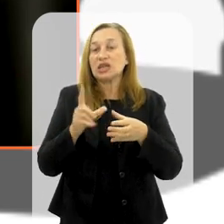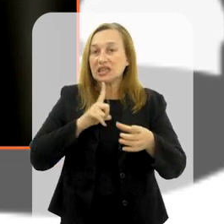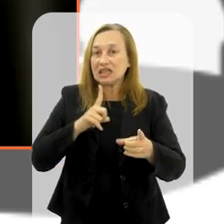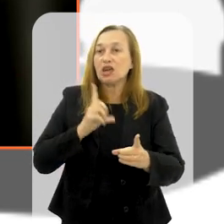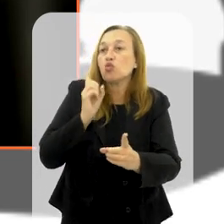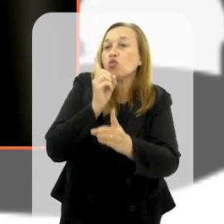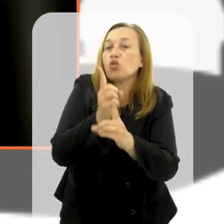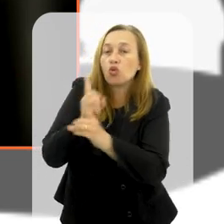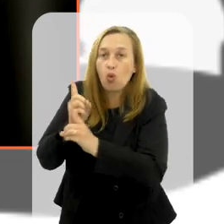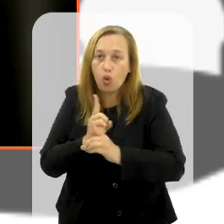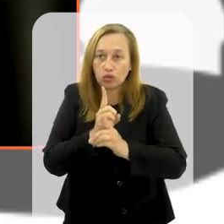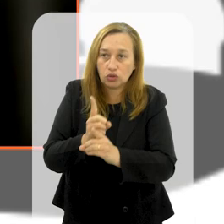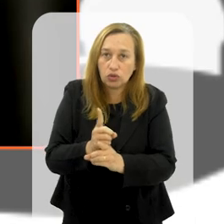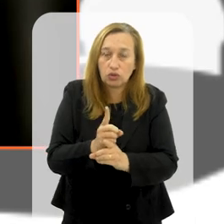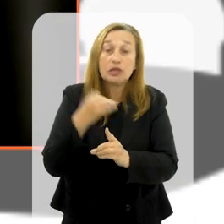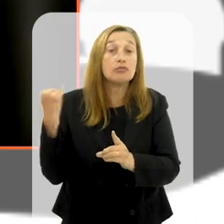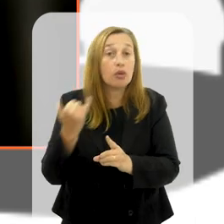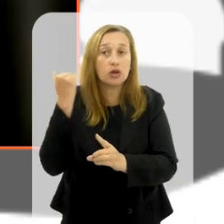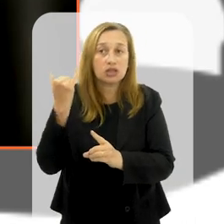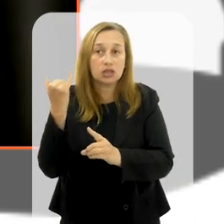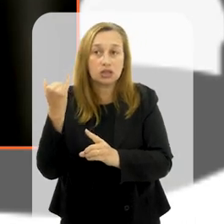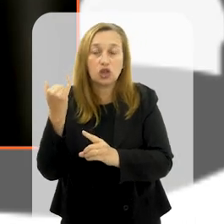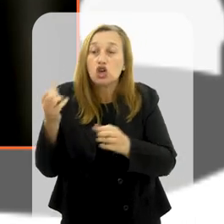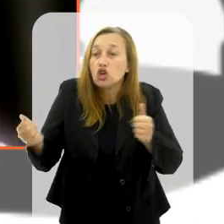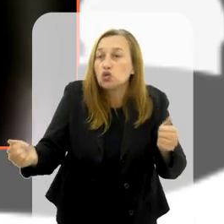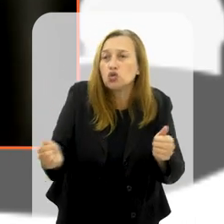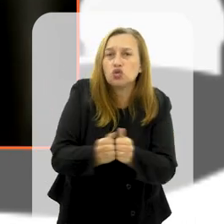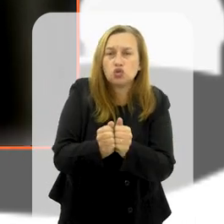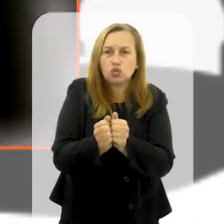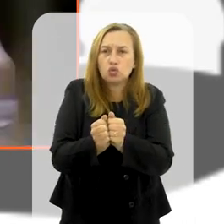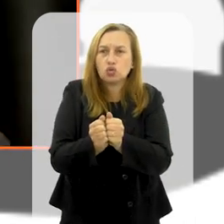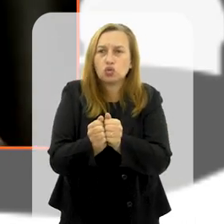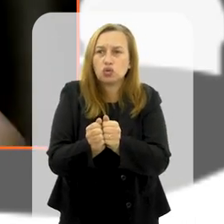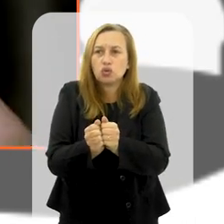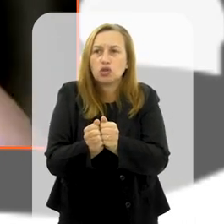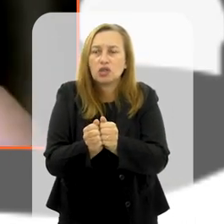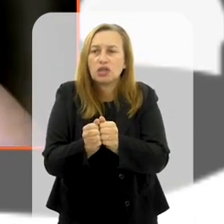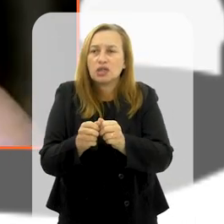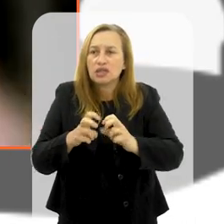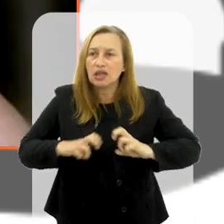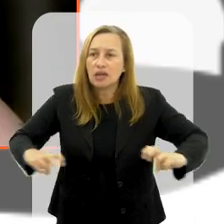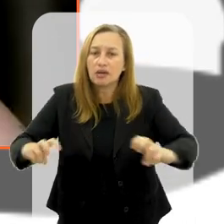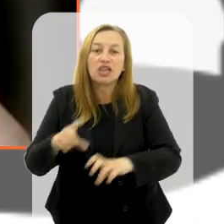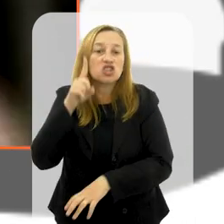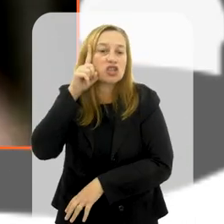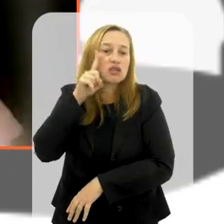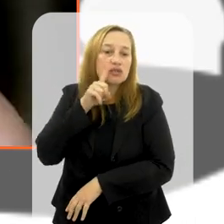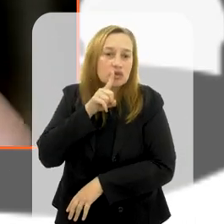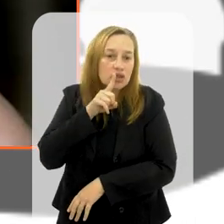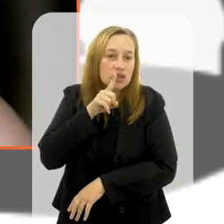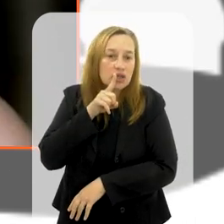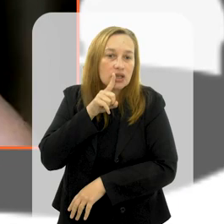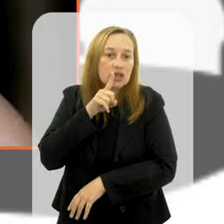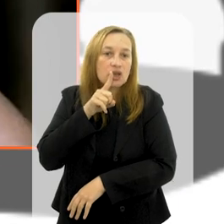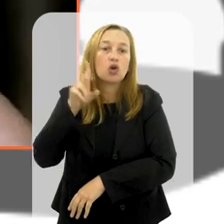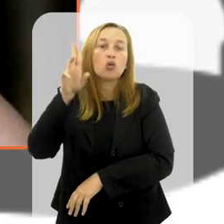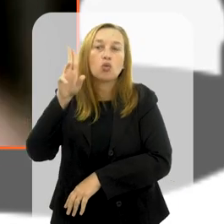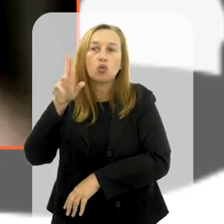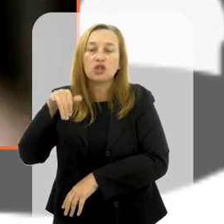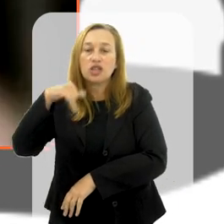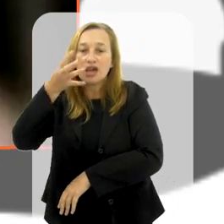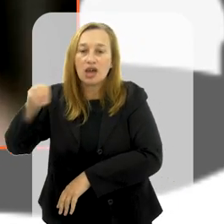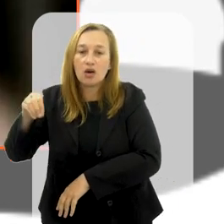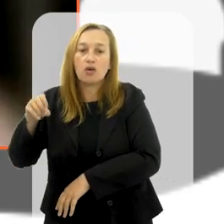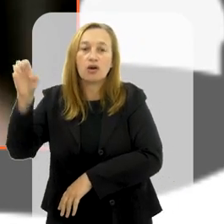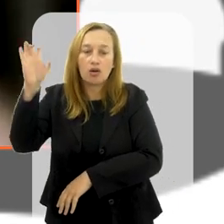encontros regulares, que juntam numa mesma mesa, Estados Unidos, União Europeia,